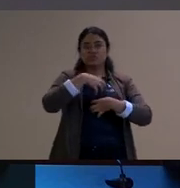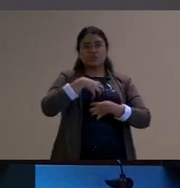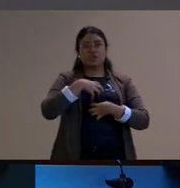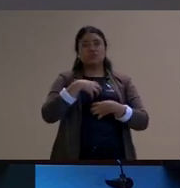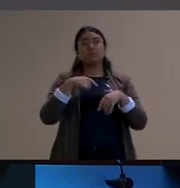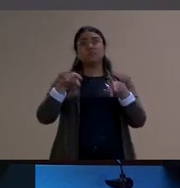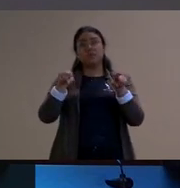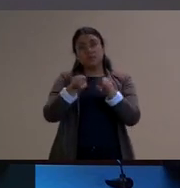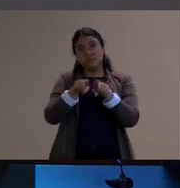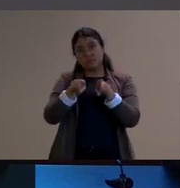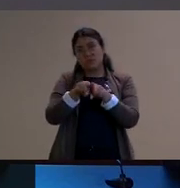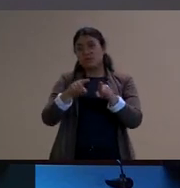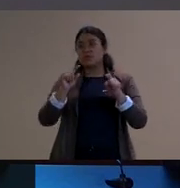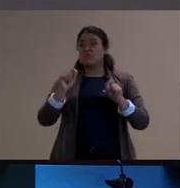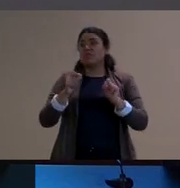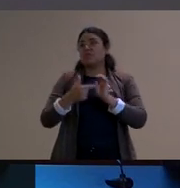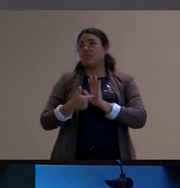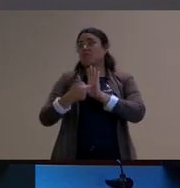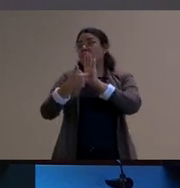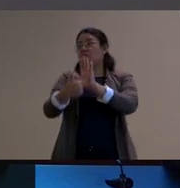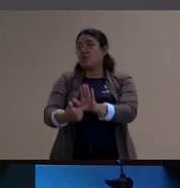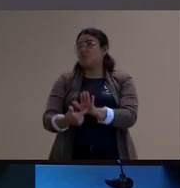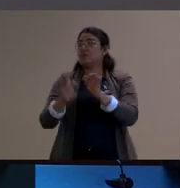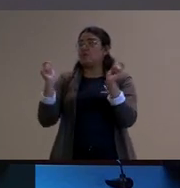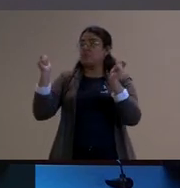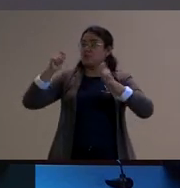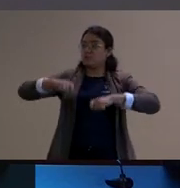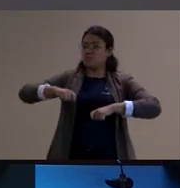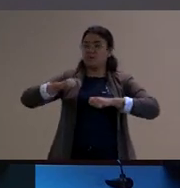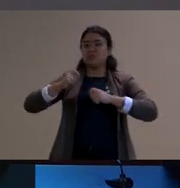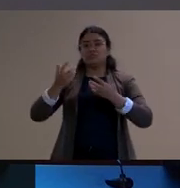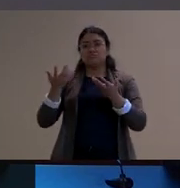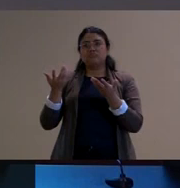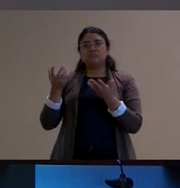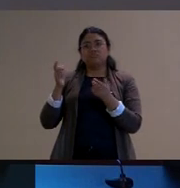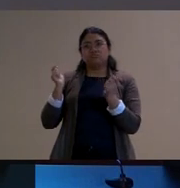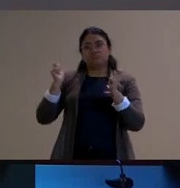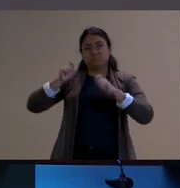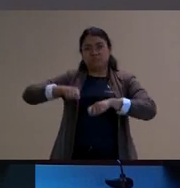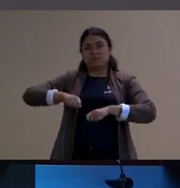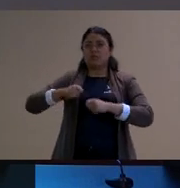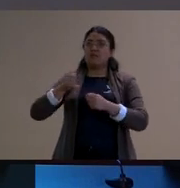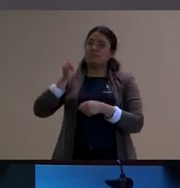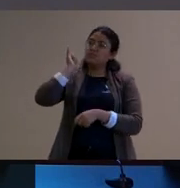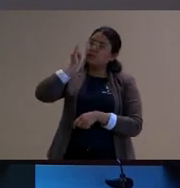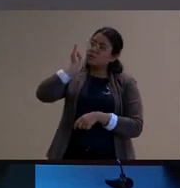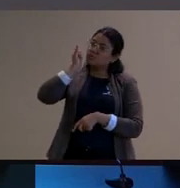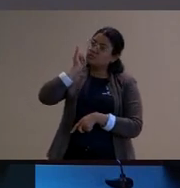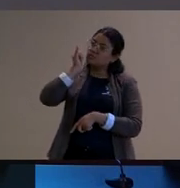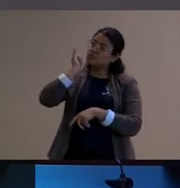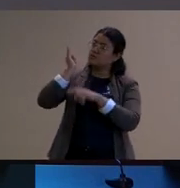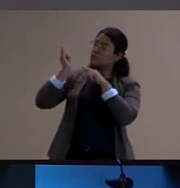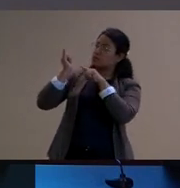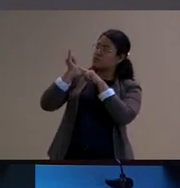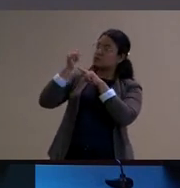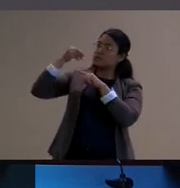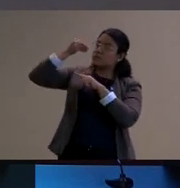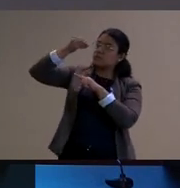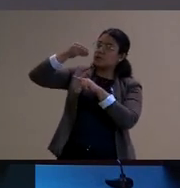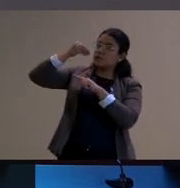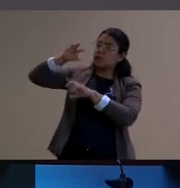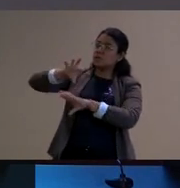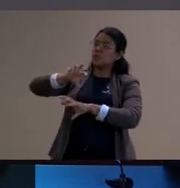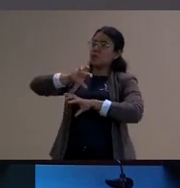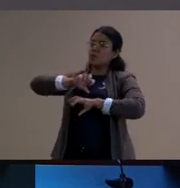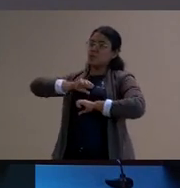mostra aí uma possibilidade que permanece pela narrativa de realização da experiência e